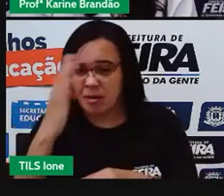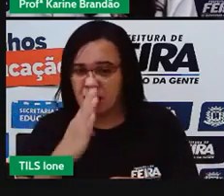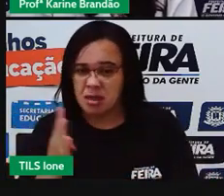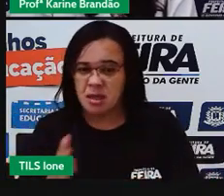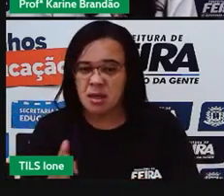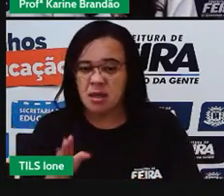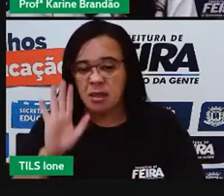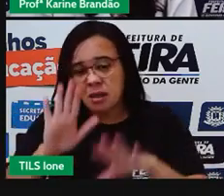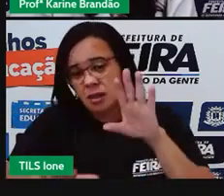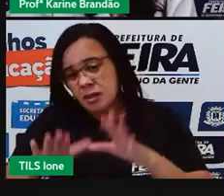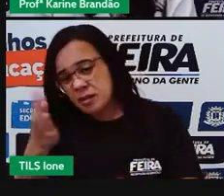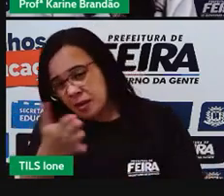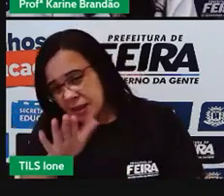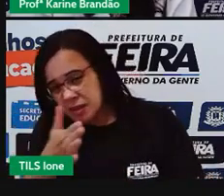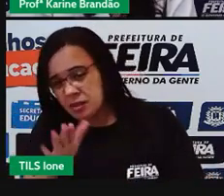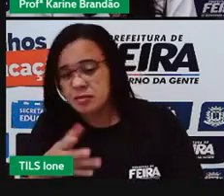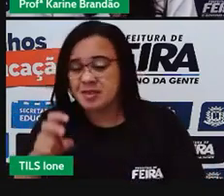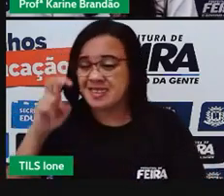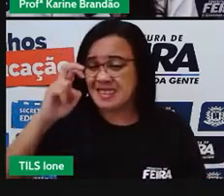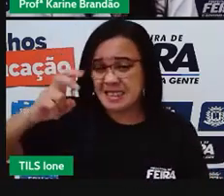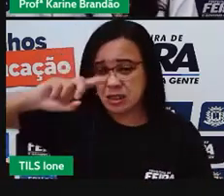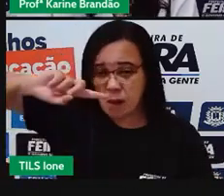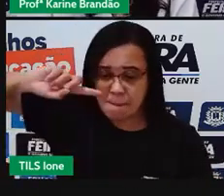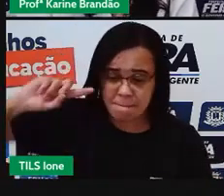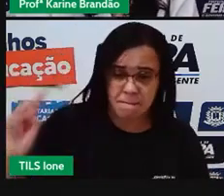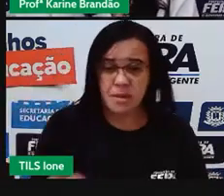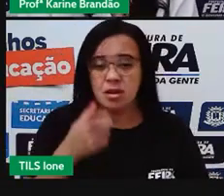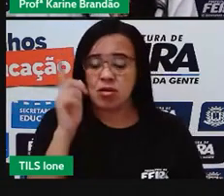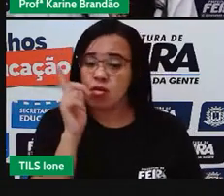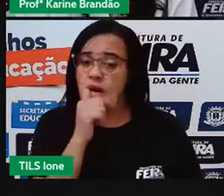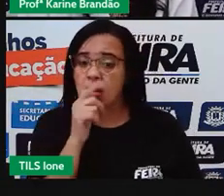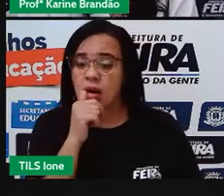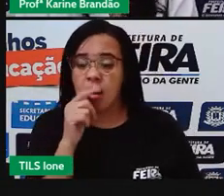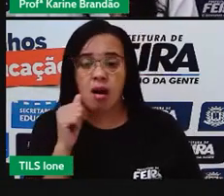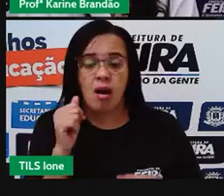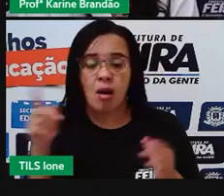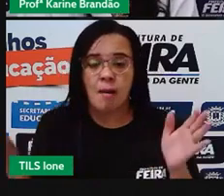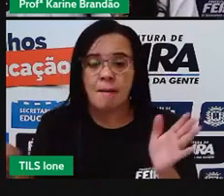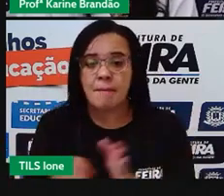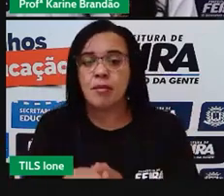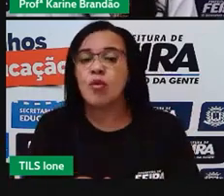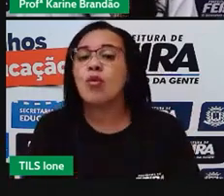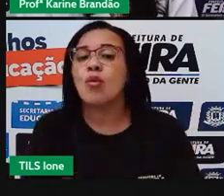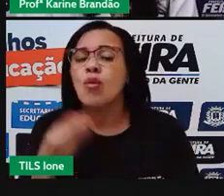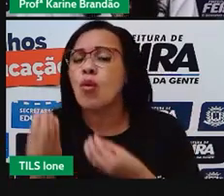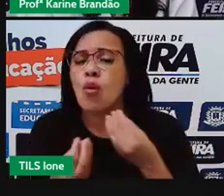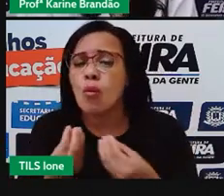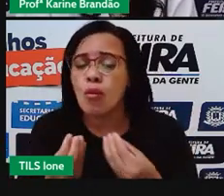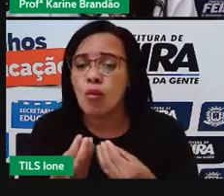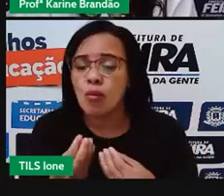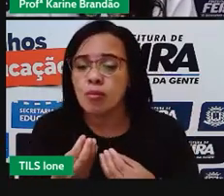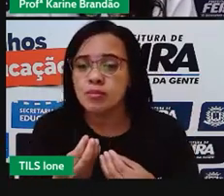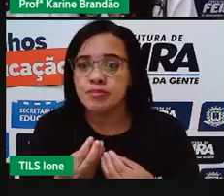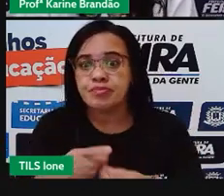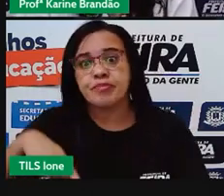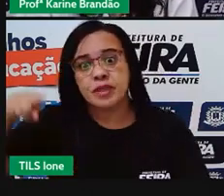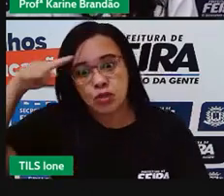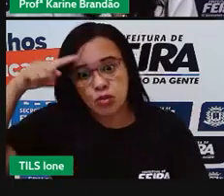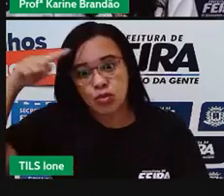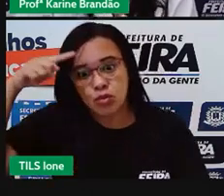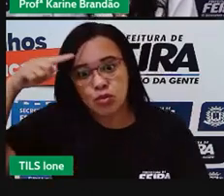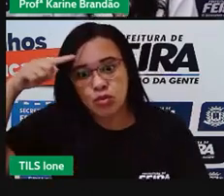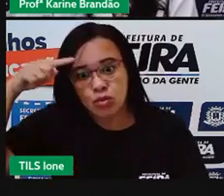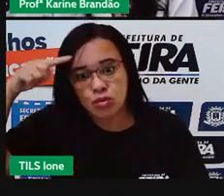5 mil litros de água por dia. Essa conta, eu já disse que tem uma variação aí, dependendo de onde a gente está,